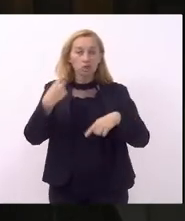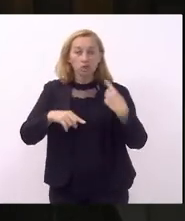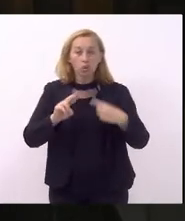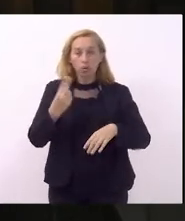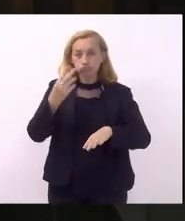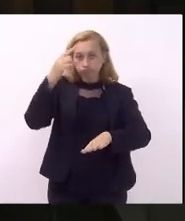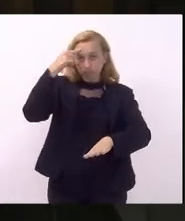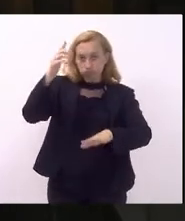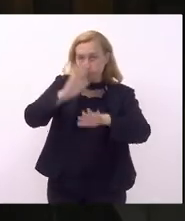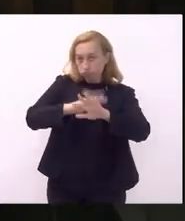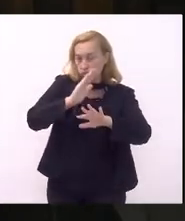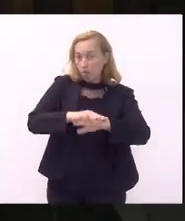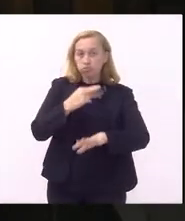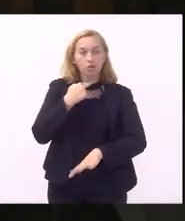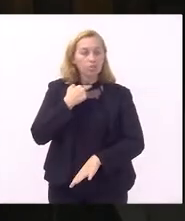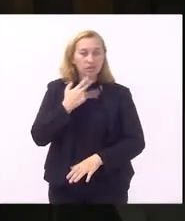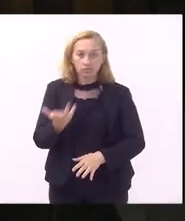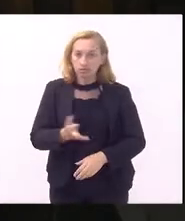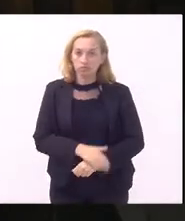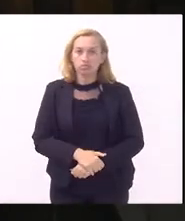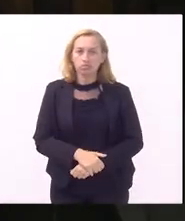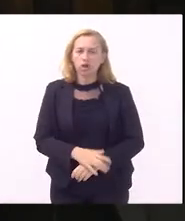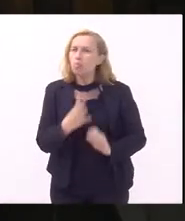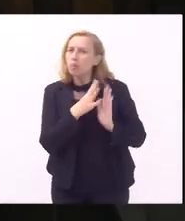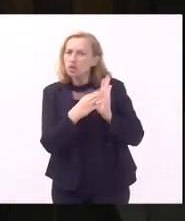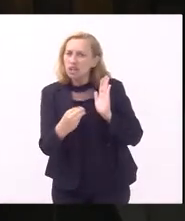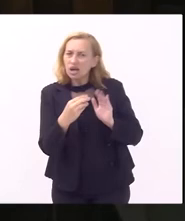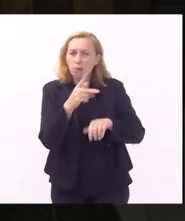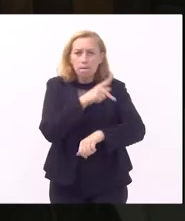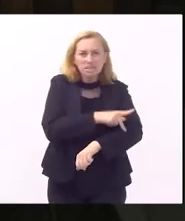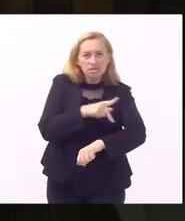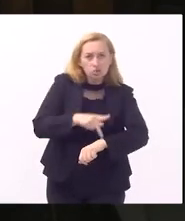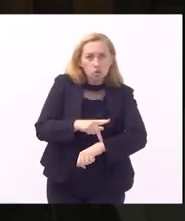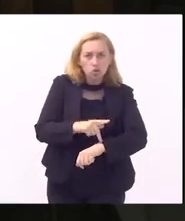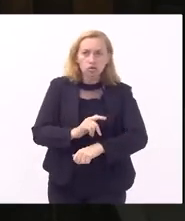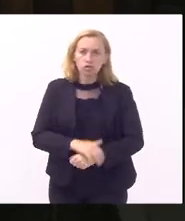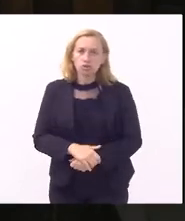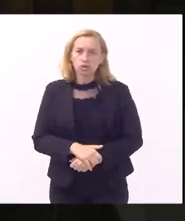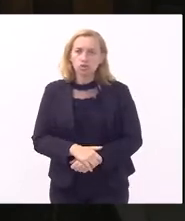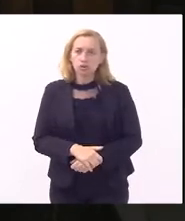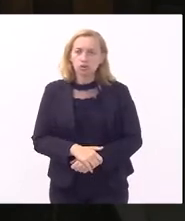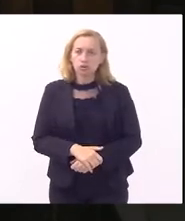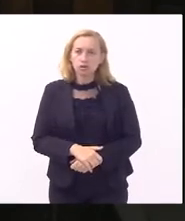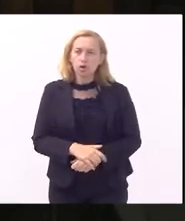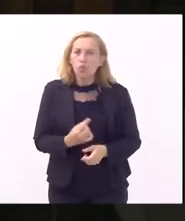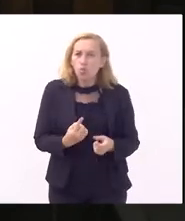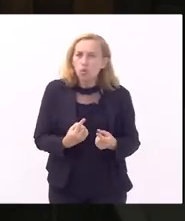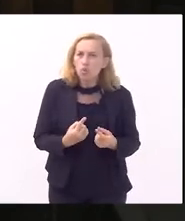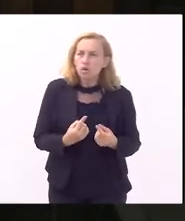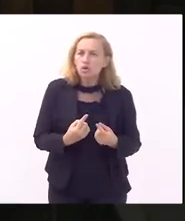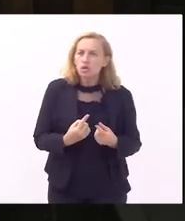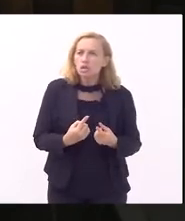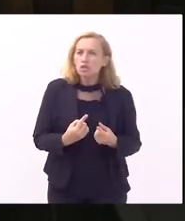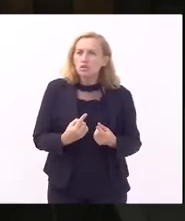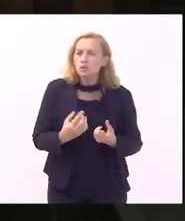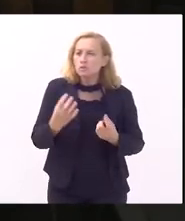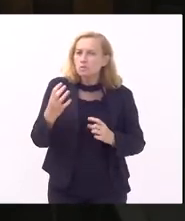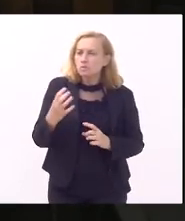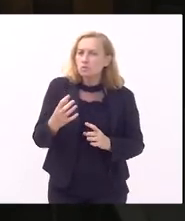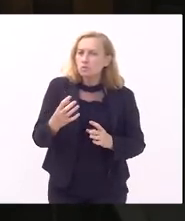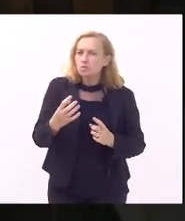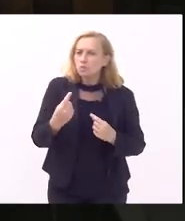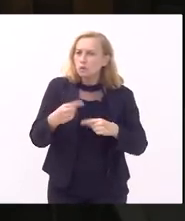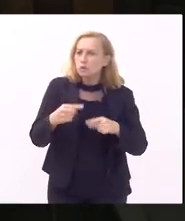não pode um modelo pedagógico ao se impor numa unidade educacional